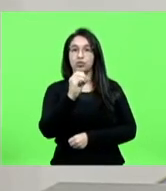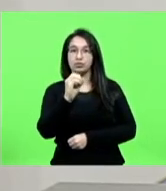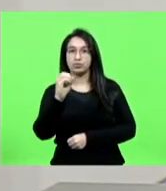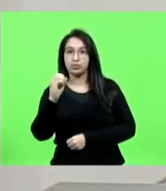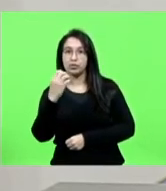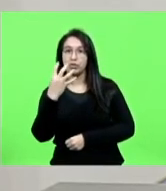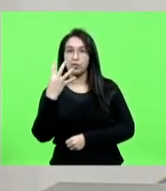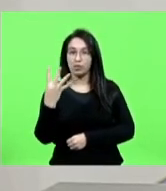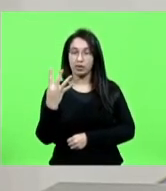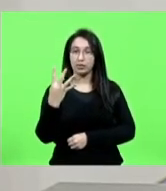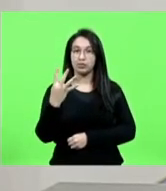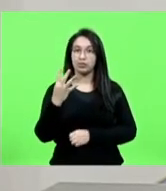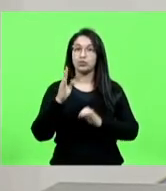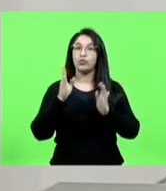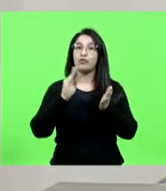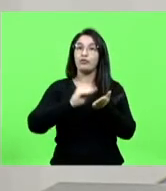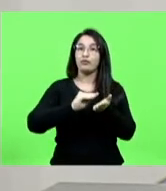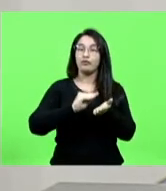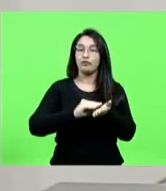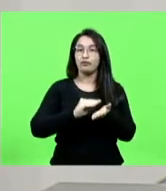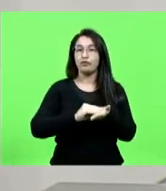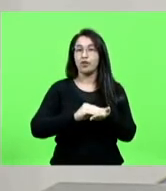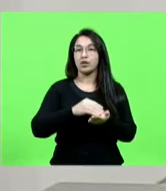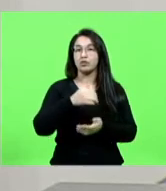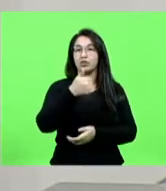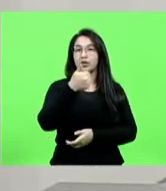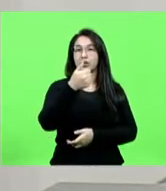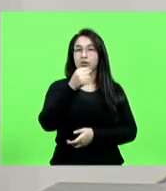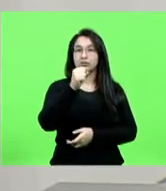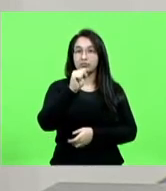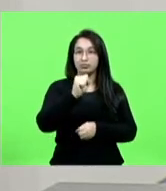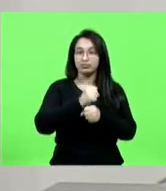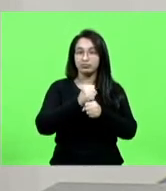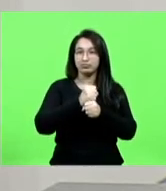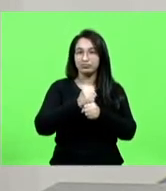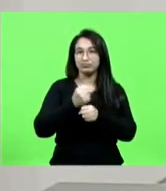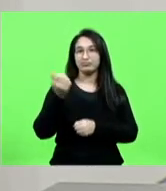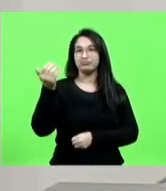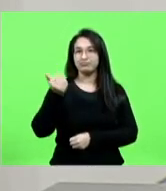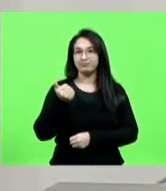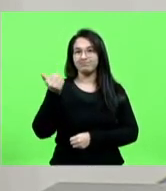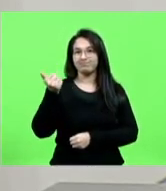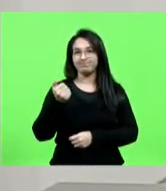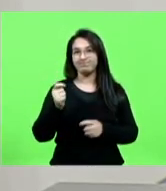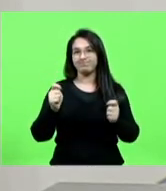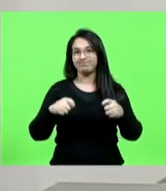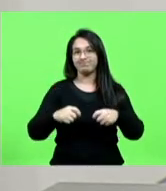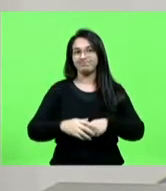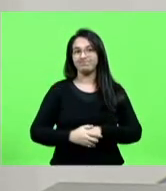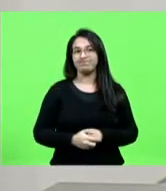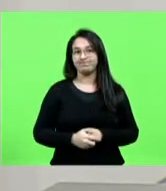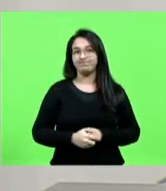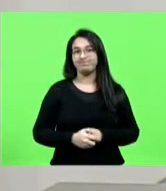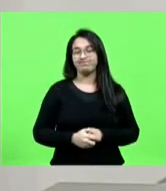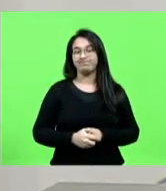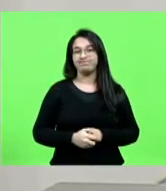ainda falta portanto 18 anos para aposentadoria 2005